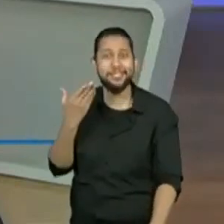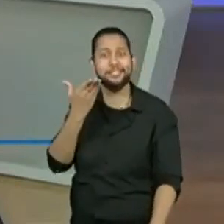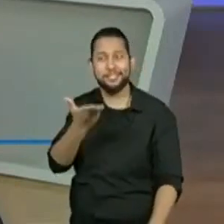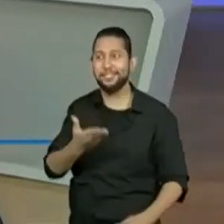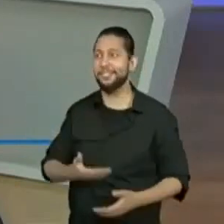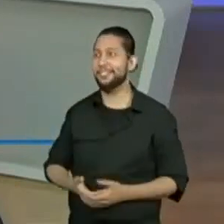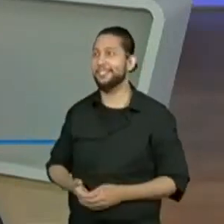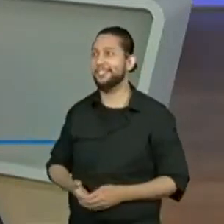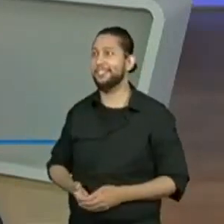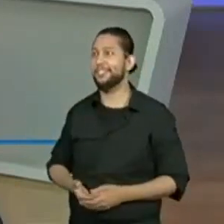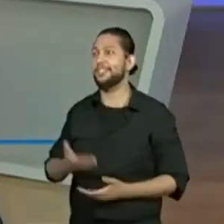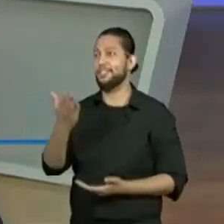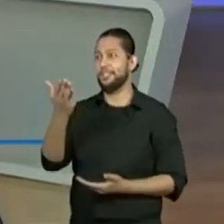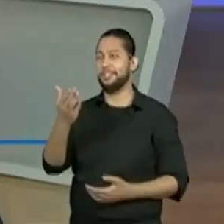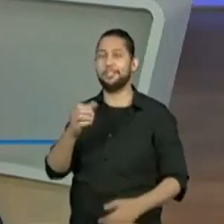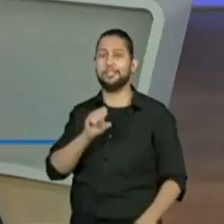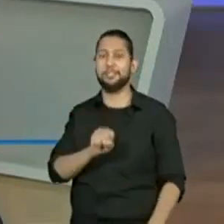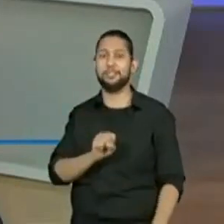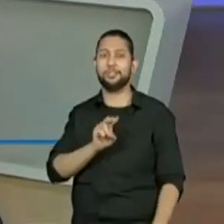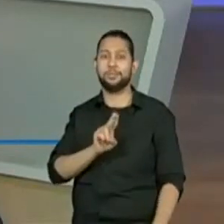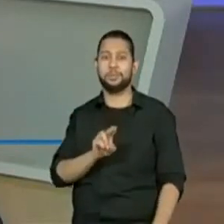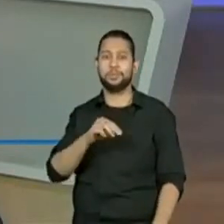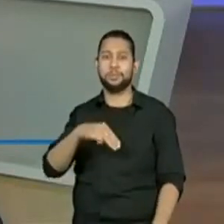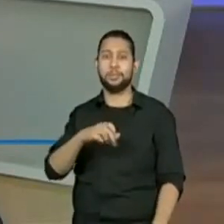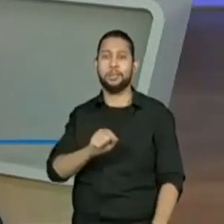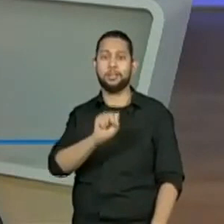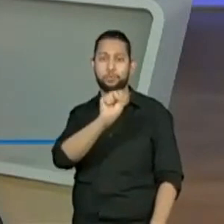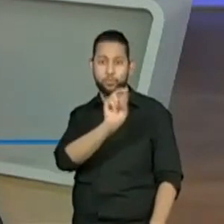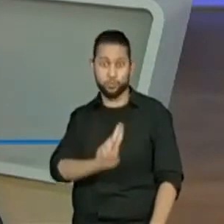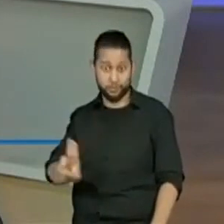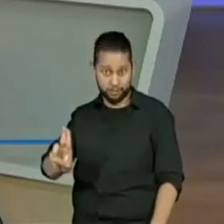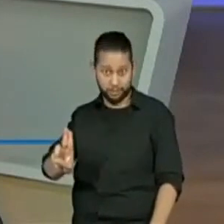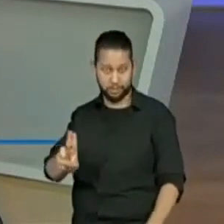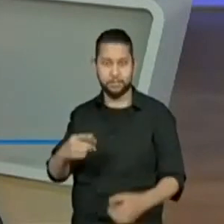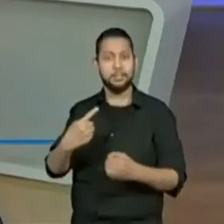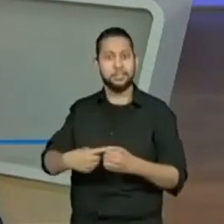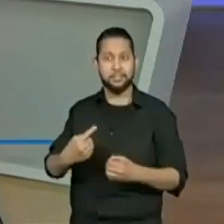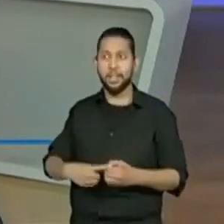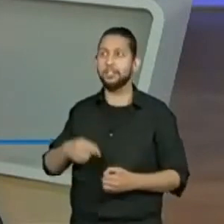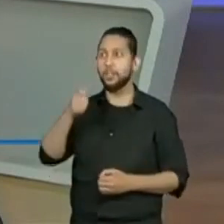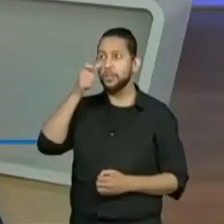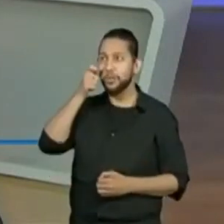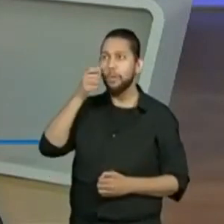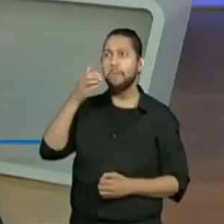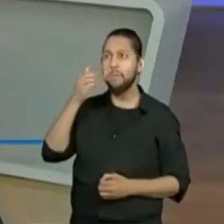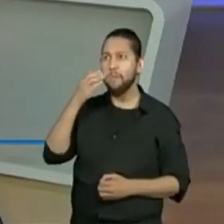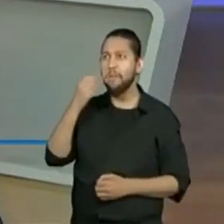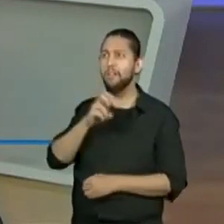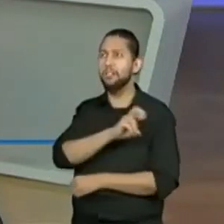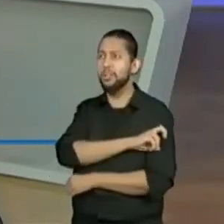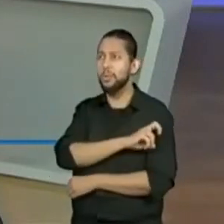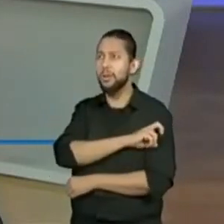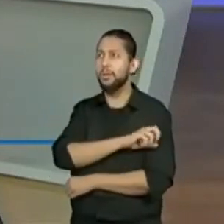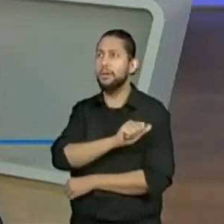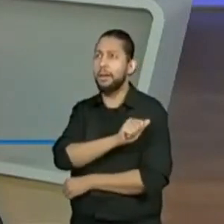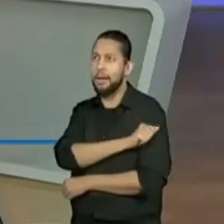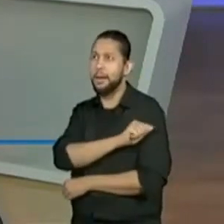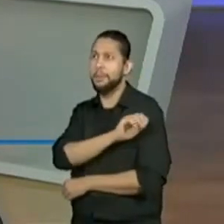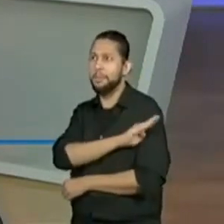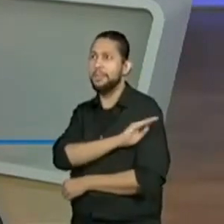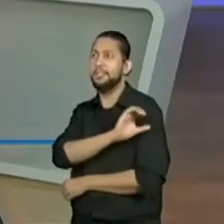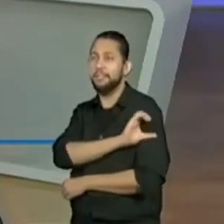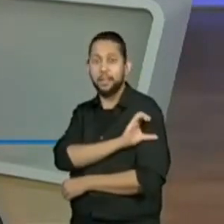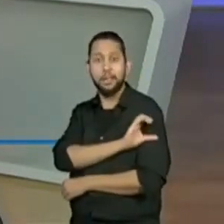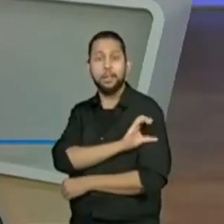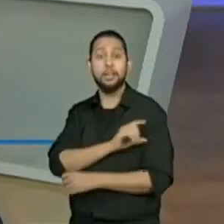Sobrinho de Sumaré estão pelo outubro e pela TV assistindo o quinto ano ABC e diz que